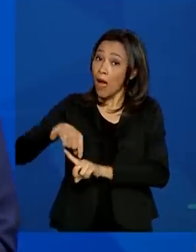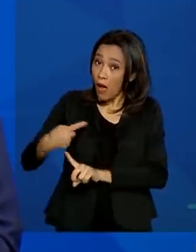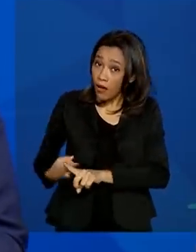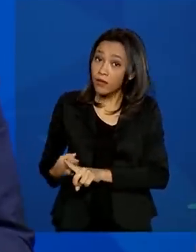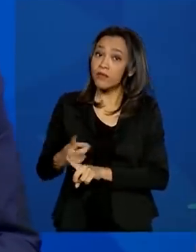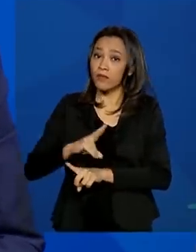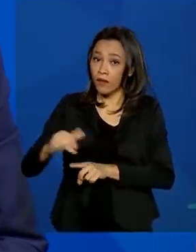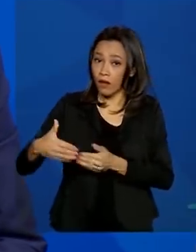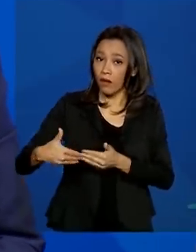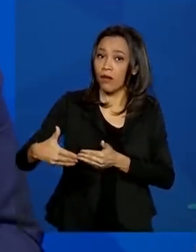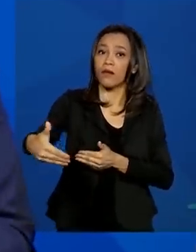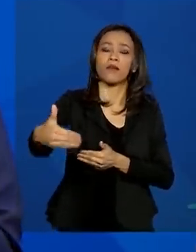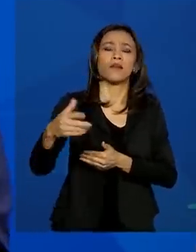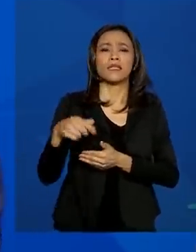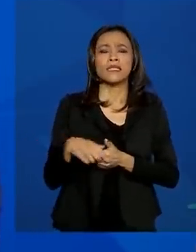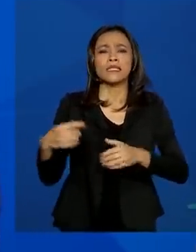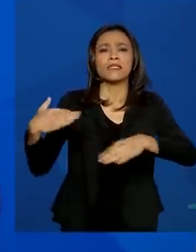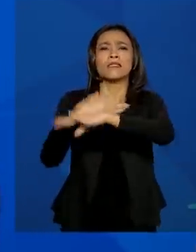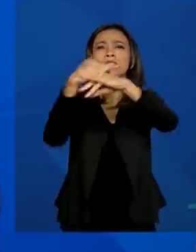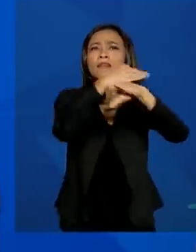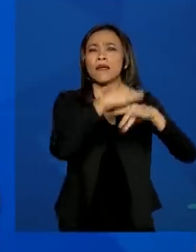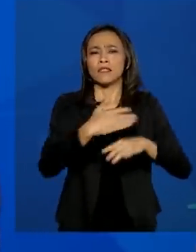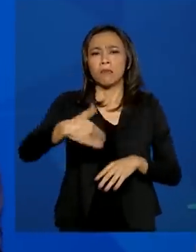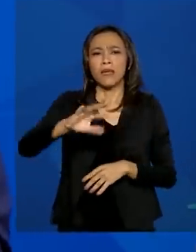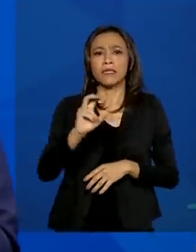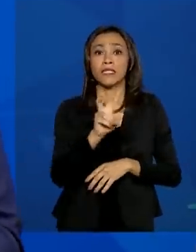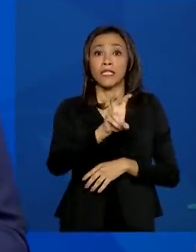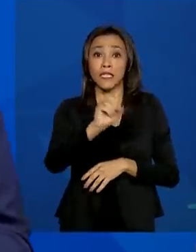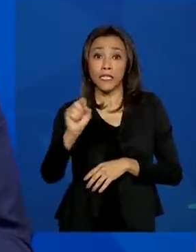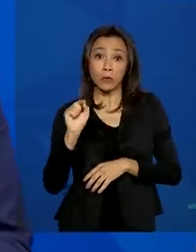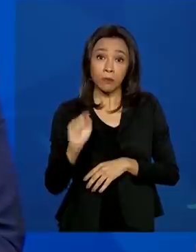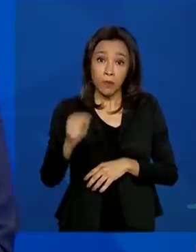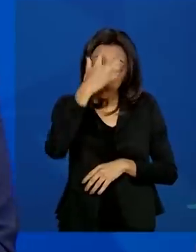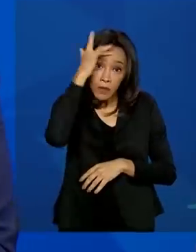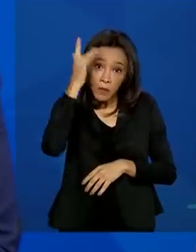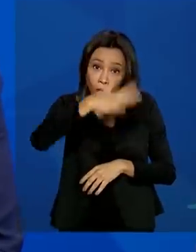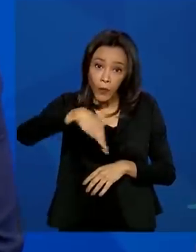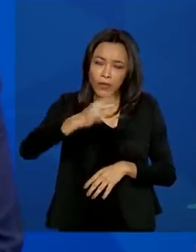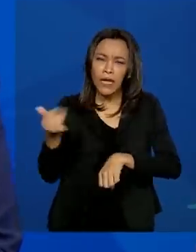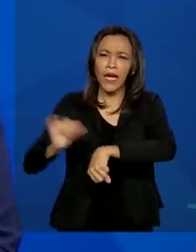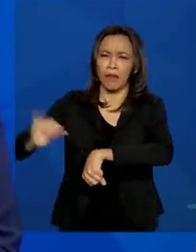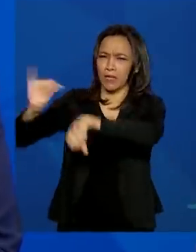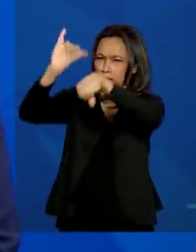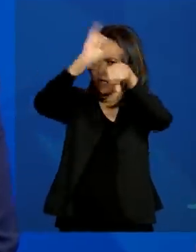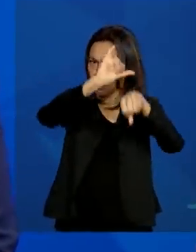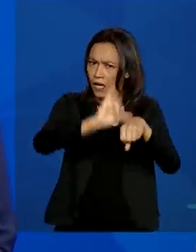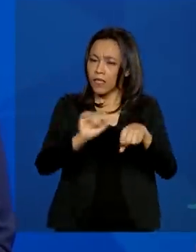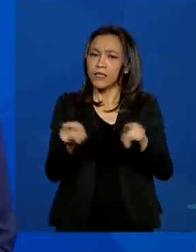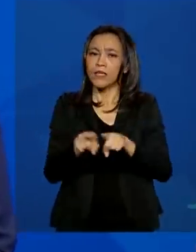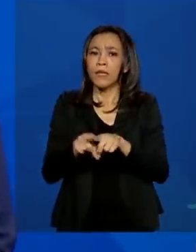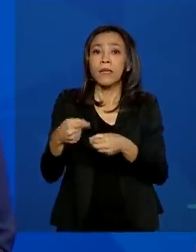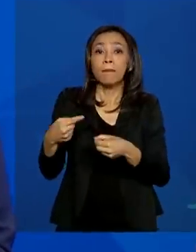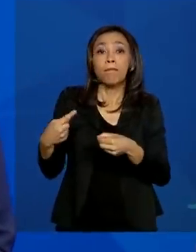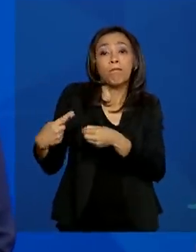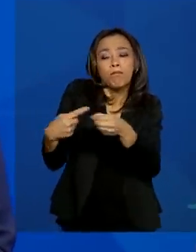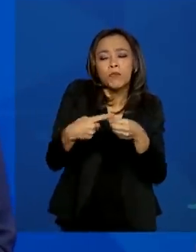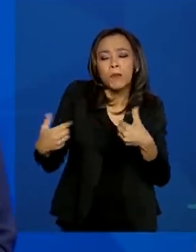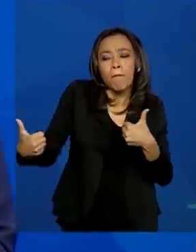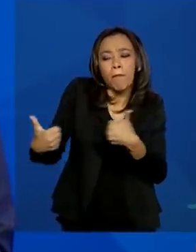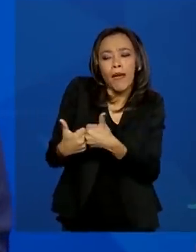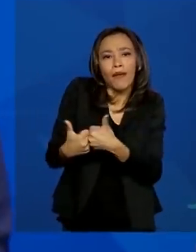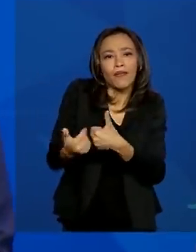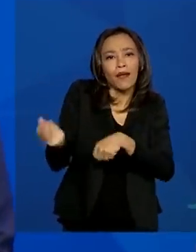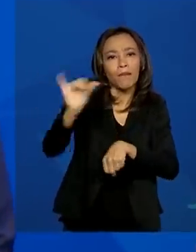nas cidades com mais de 500 mil habitantes, nas capitais e nos municípios vizinhos das